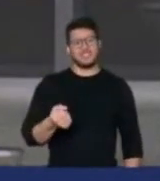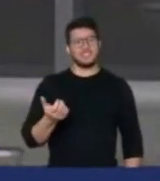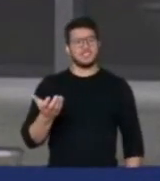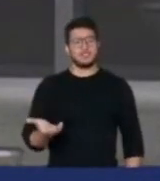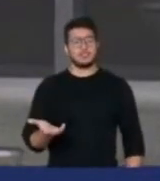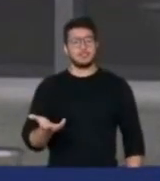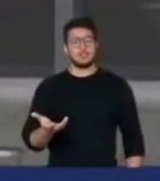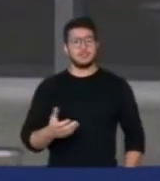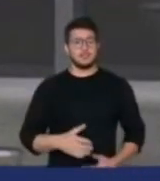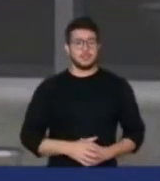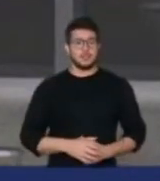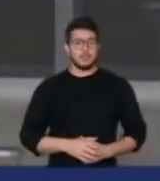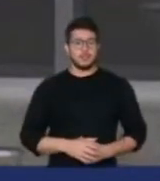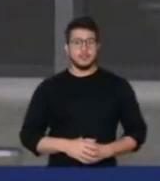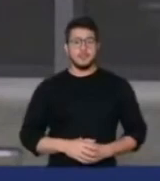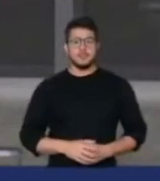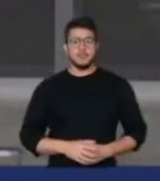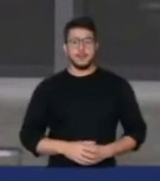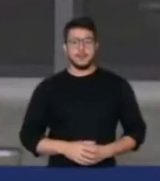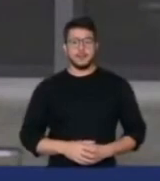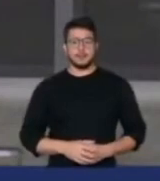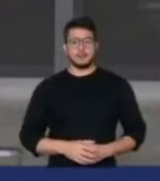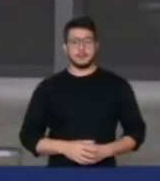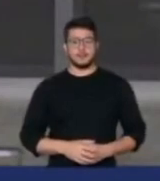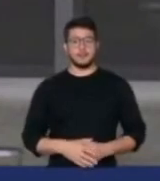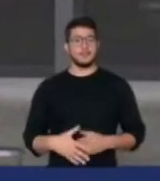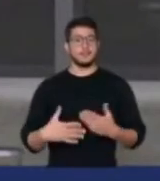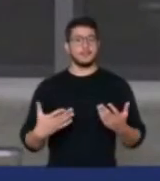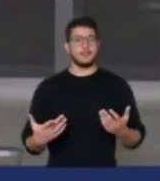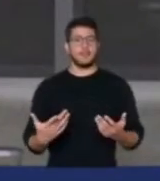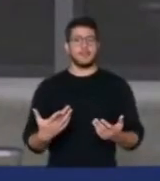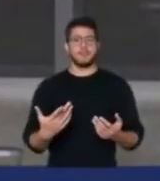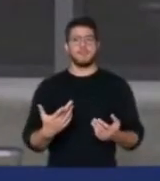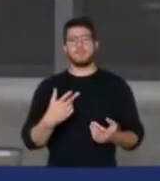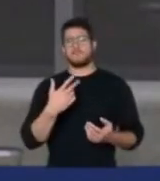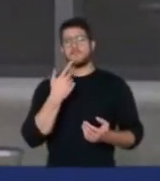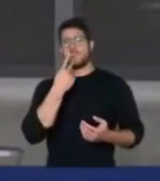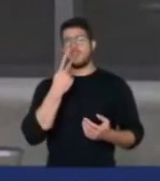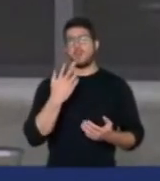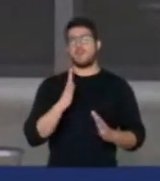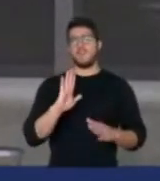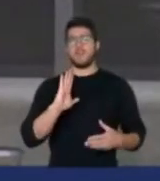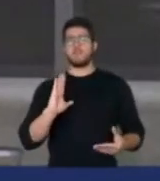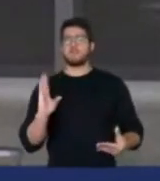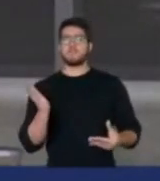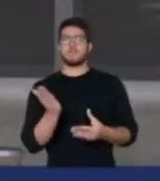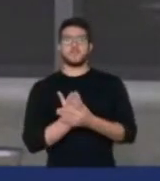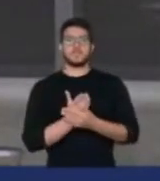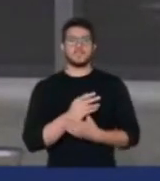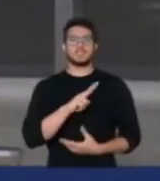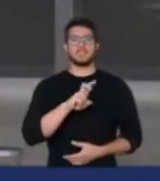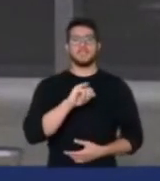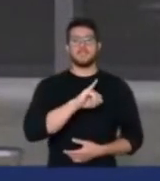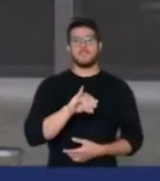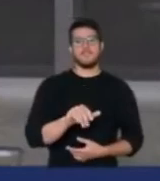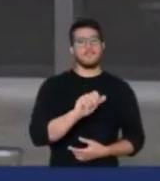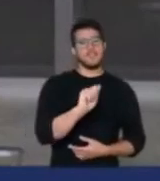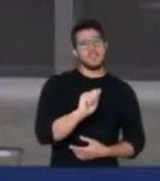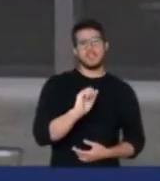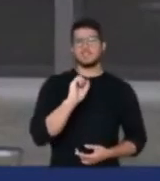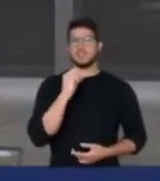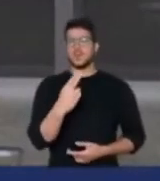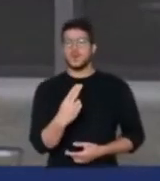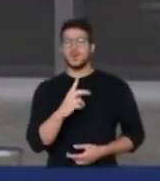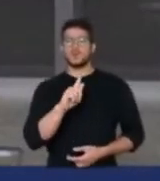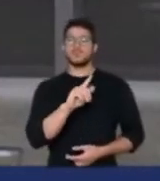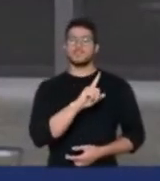resolveu anunciar que ia processar a Veja ou o G1, não. Ele achou que ia botar